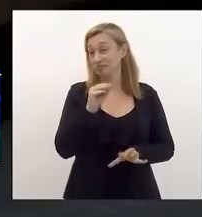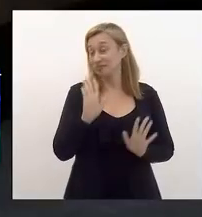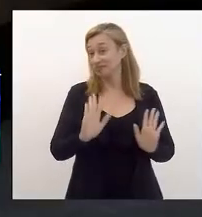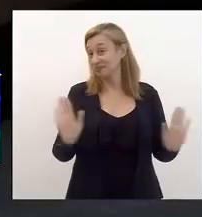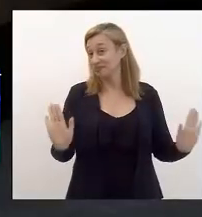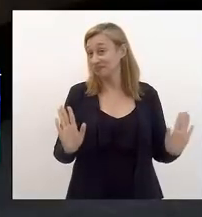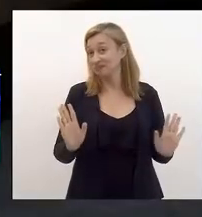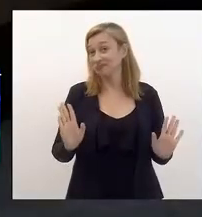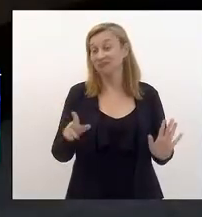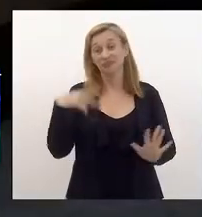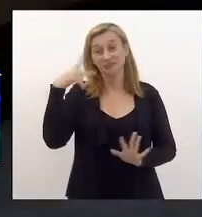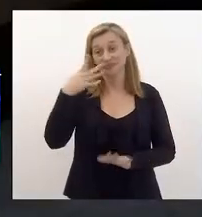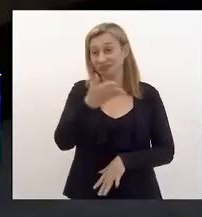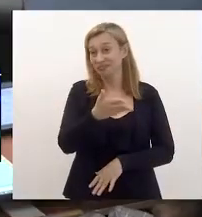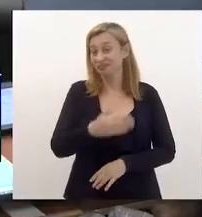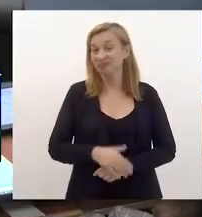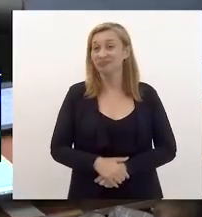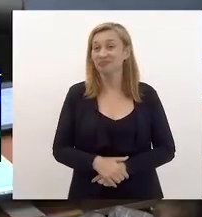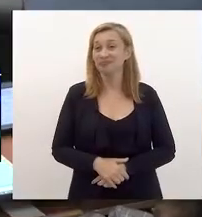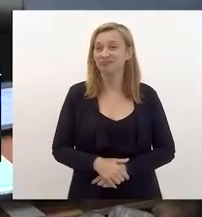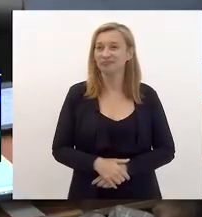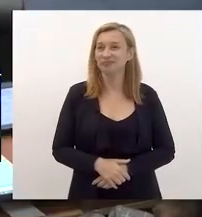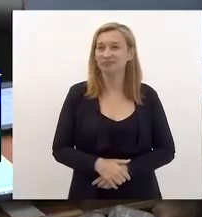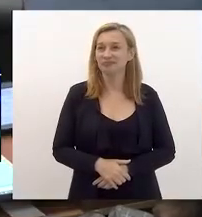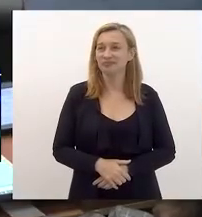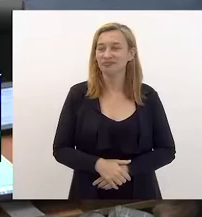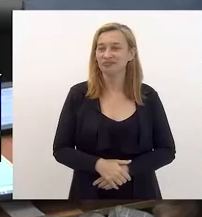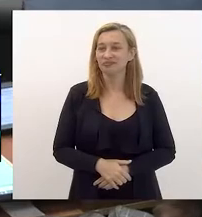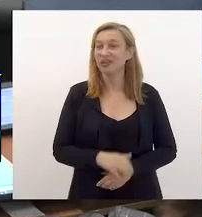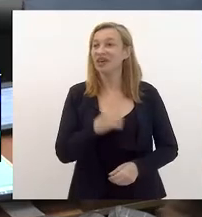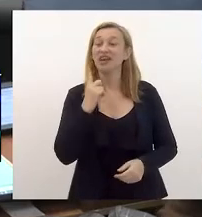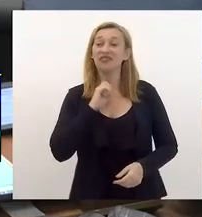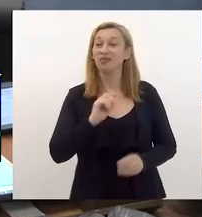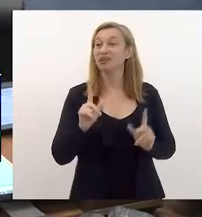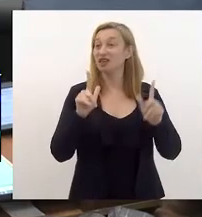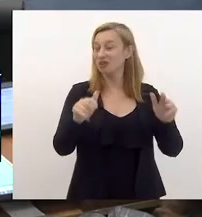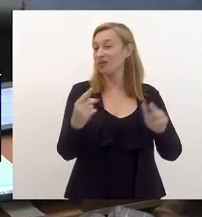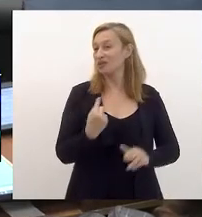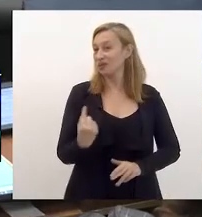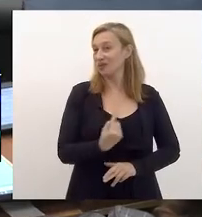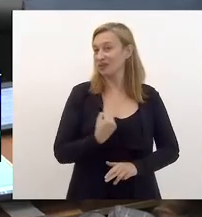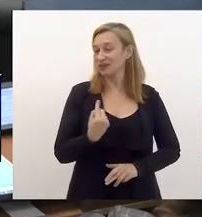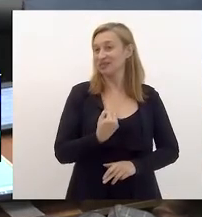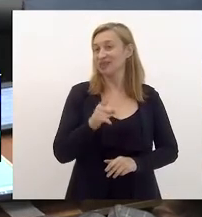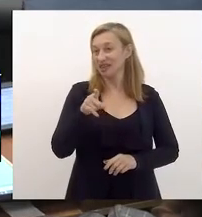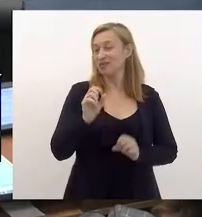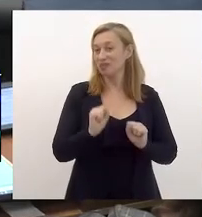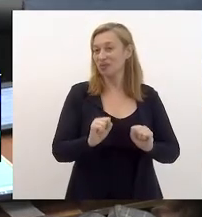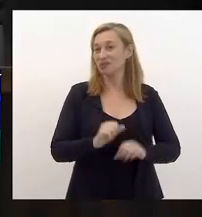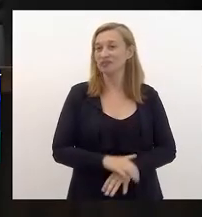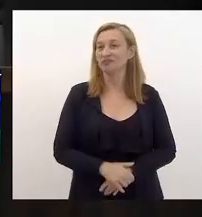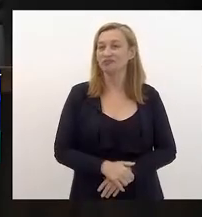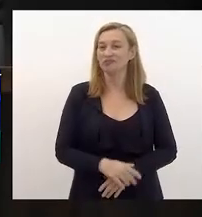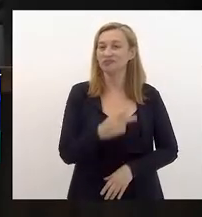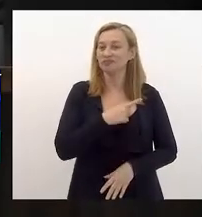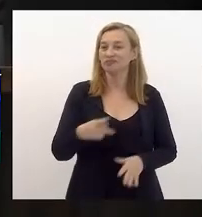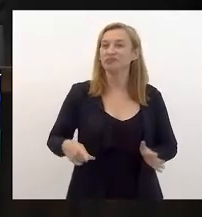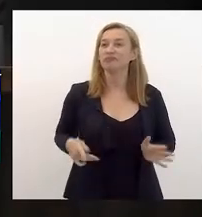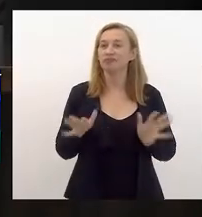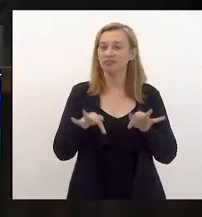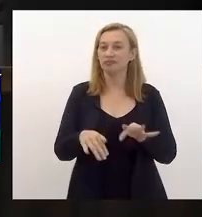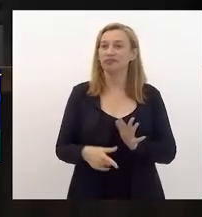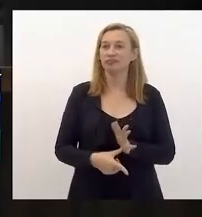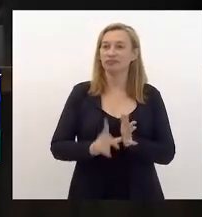Ele tem carta branca porque a Flamengo está como nós. Ele tem cá, ele pode. A presidência, antes de encerrar os